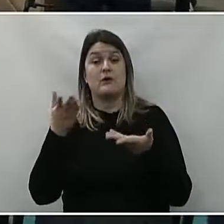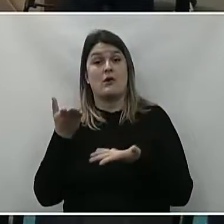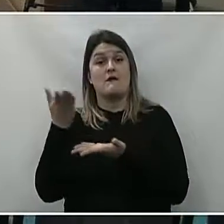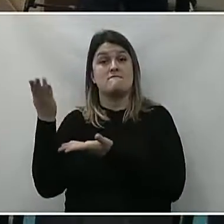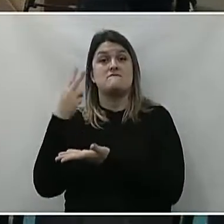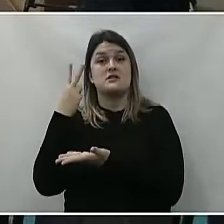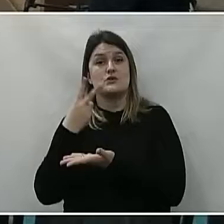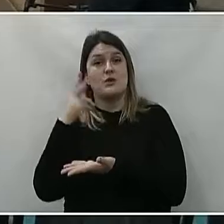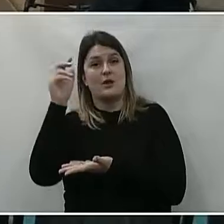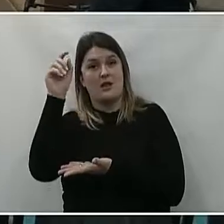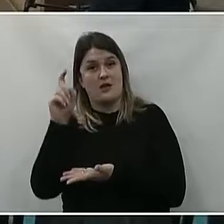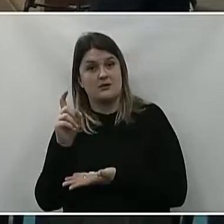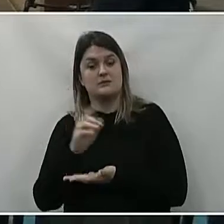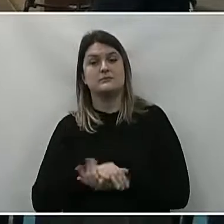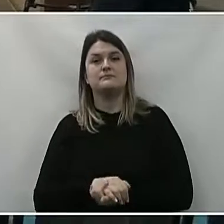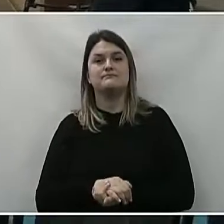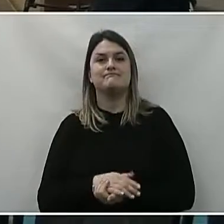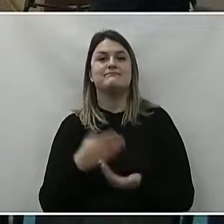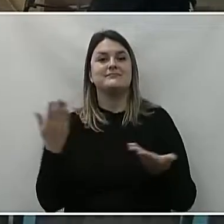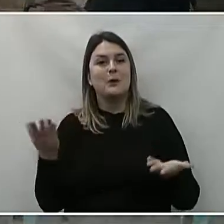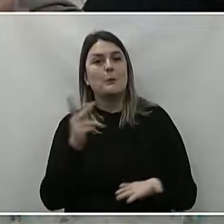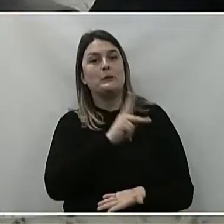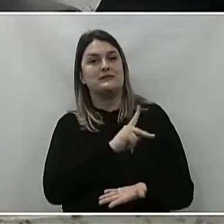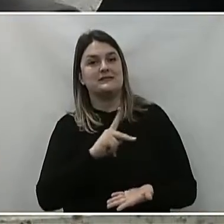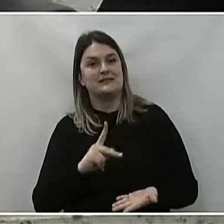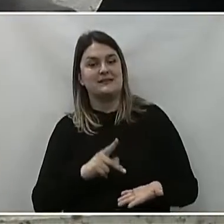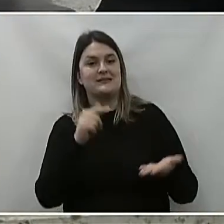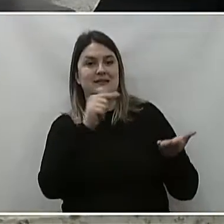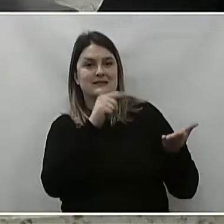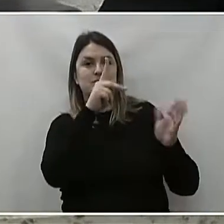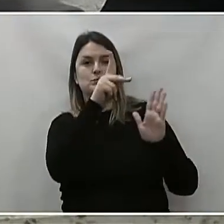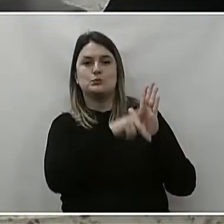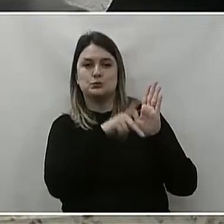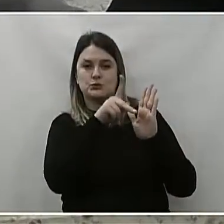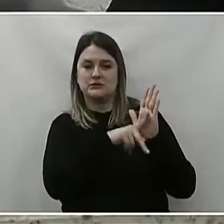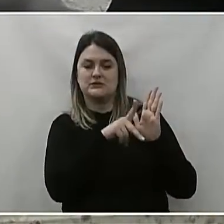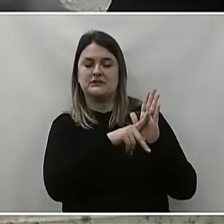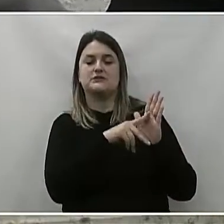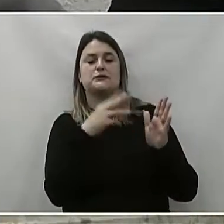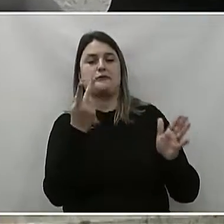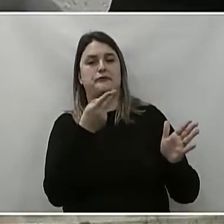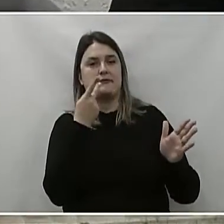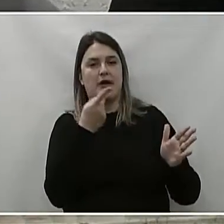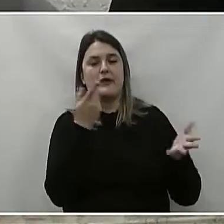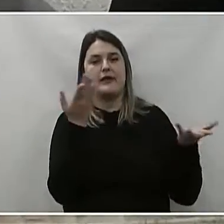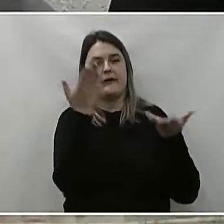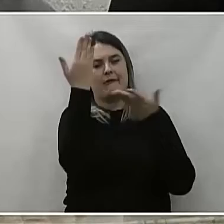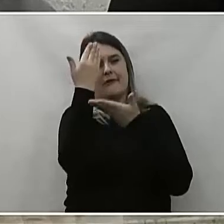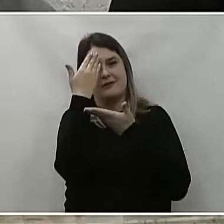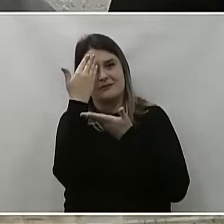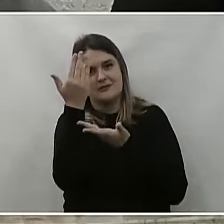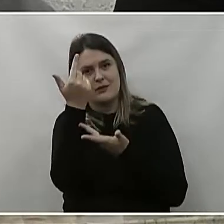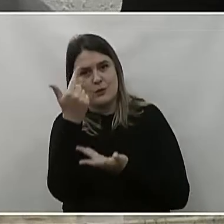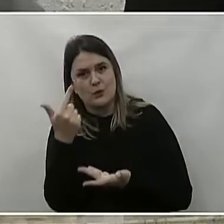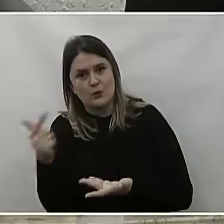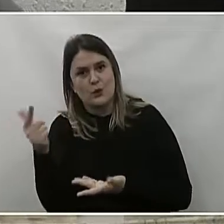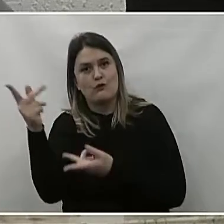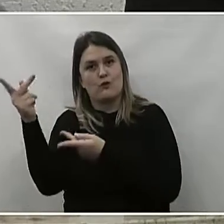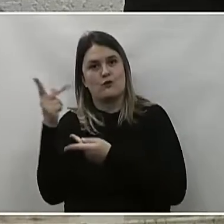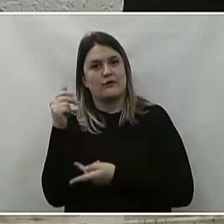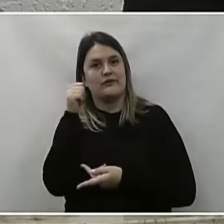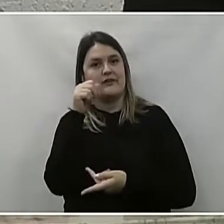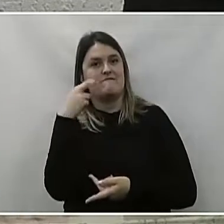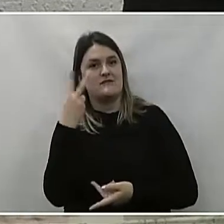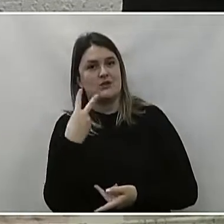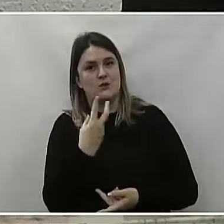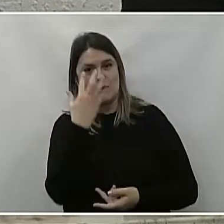palavra o vereador Alex de Anastácio. Senhor presidente, sobre esse projeto, ressalto aqui, agradeço mais uma vez ao convite da